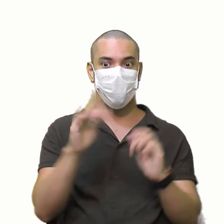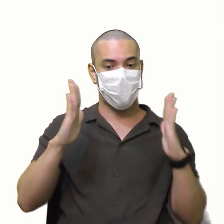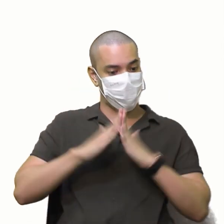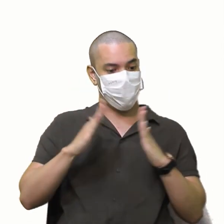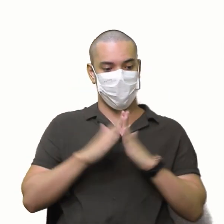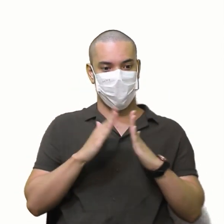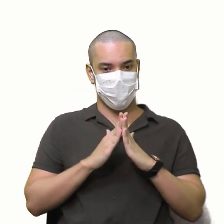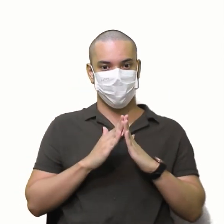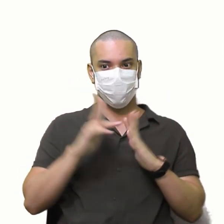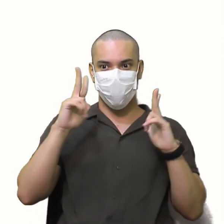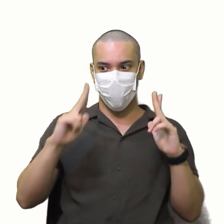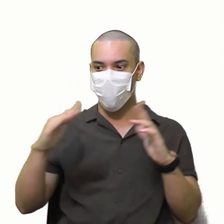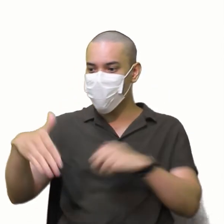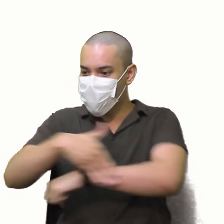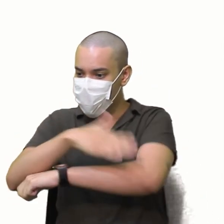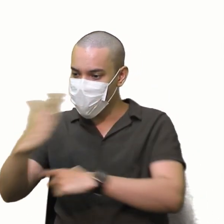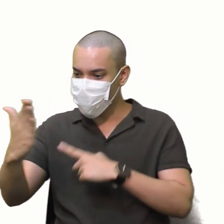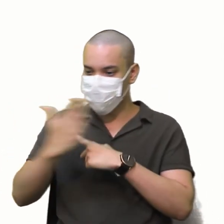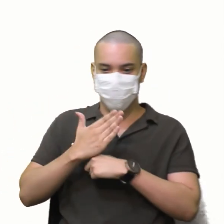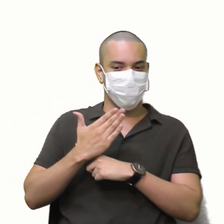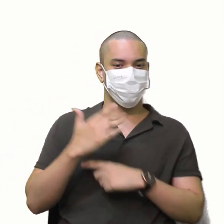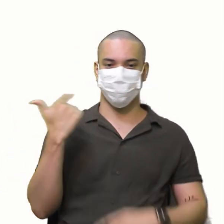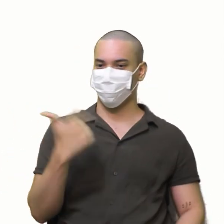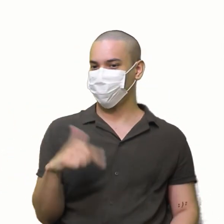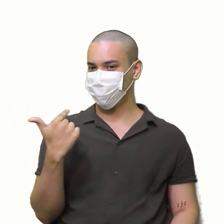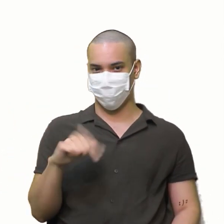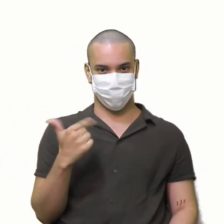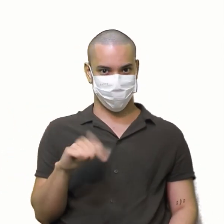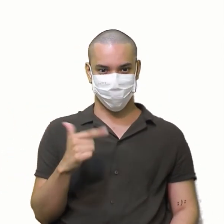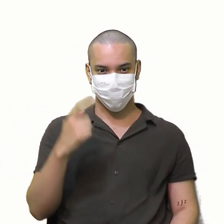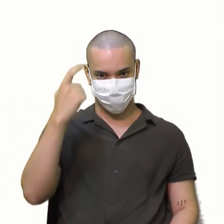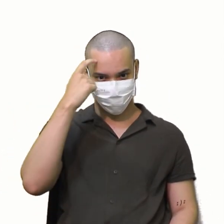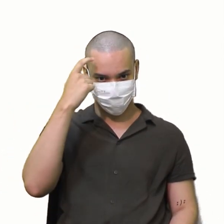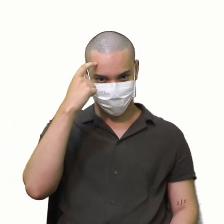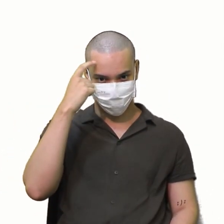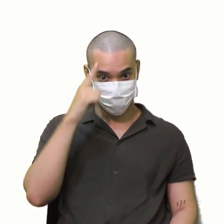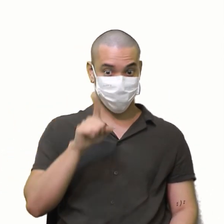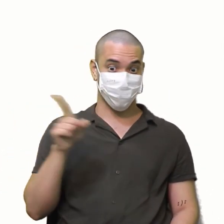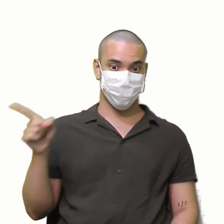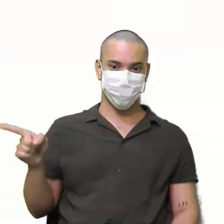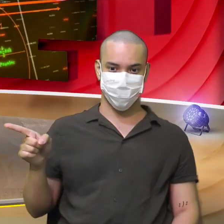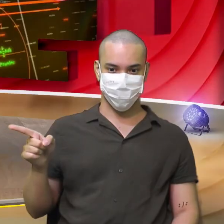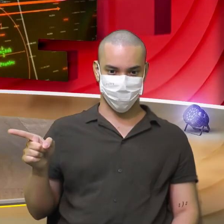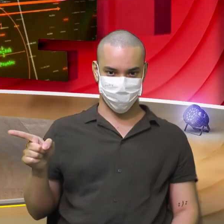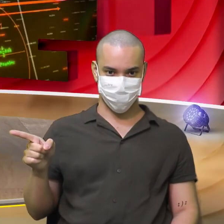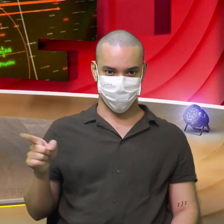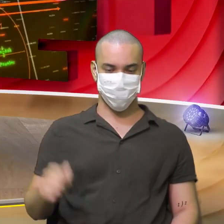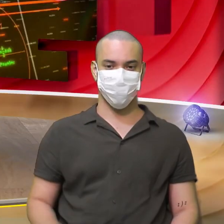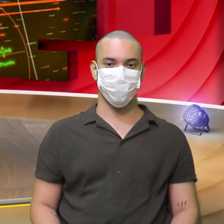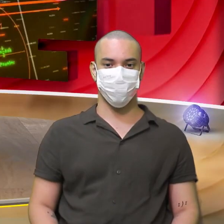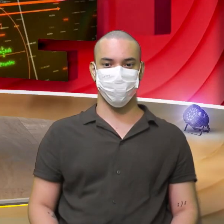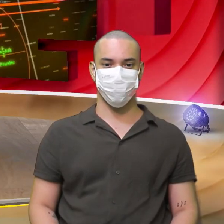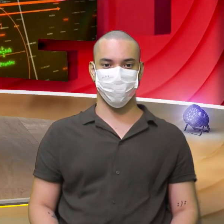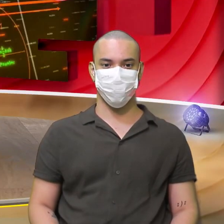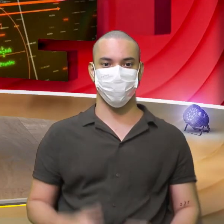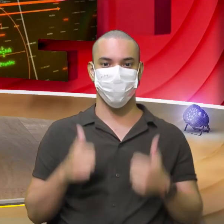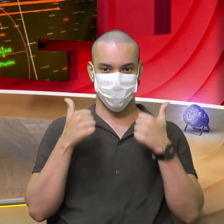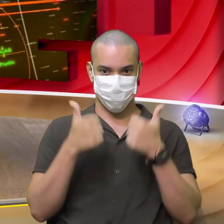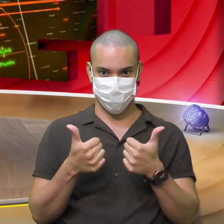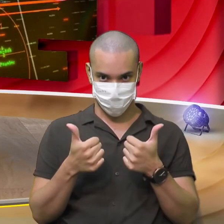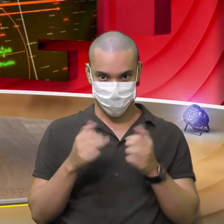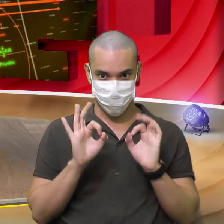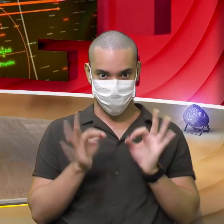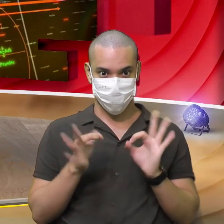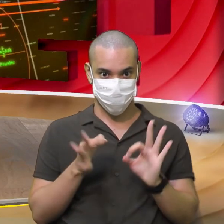resposta Do nosso teste De raciocínio lógico Olha que legal Santo de casa Não faz milagre Valeu né